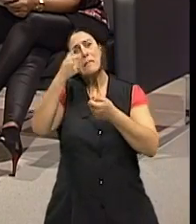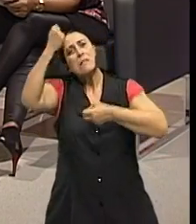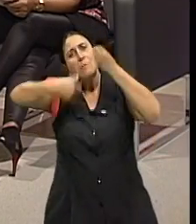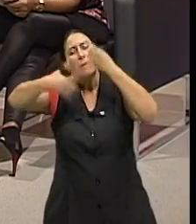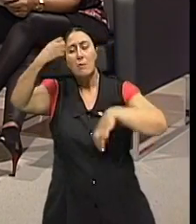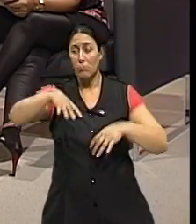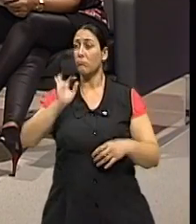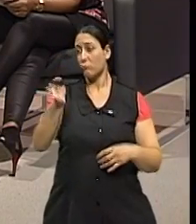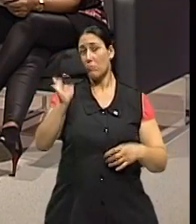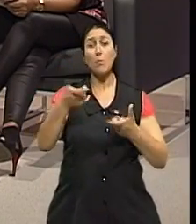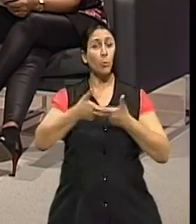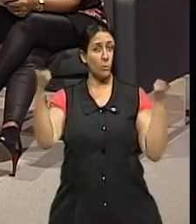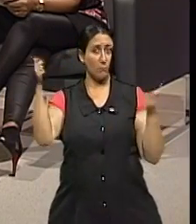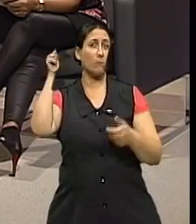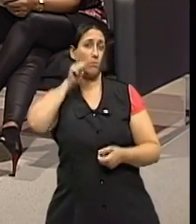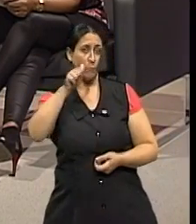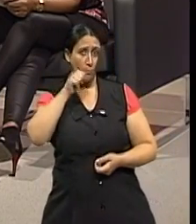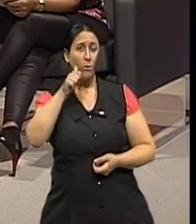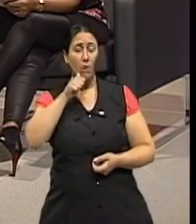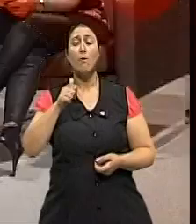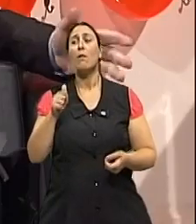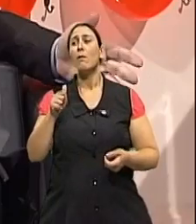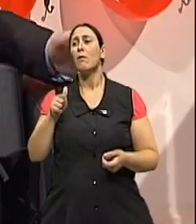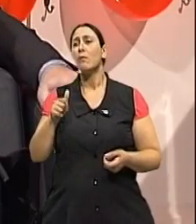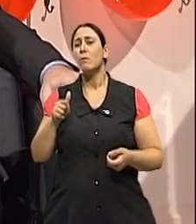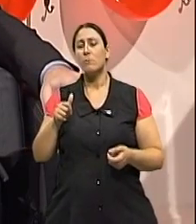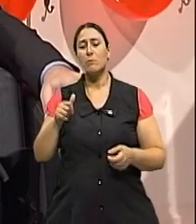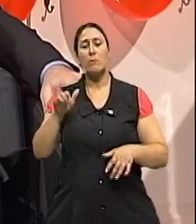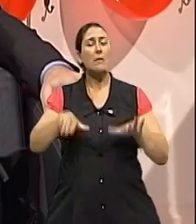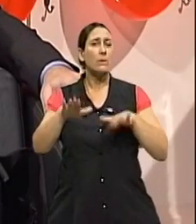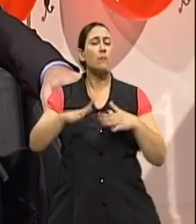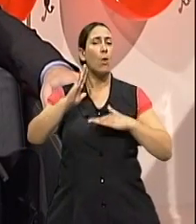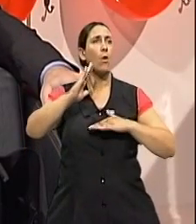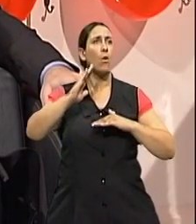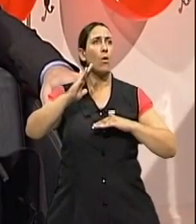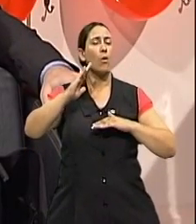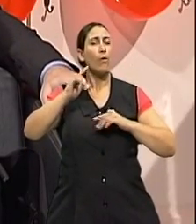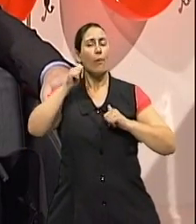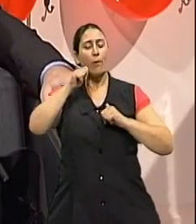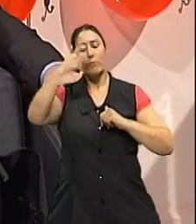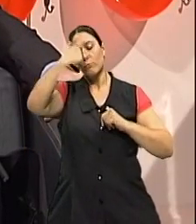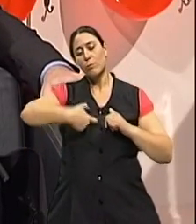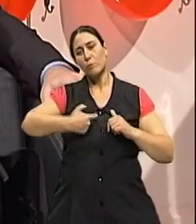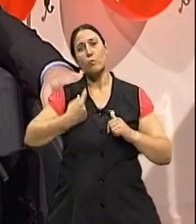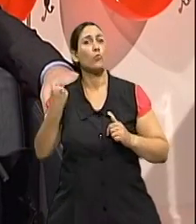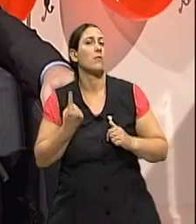realmente muito debilitadas aparecem em consultório, sozinhas. Não raro, as mulheres,